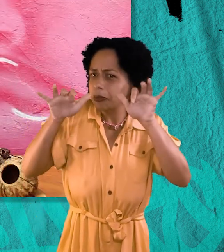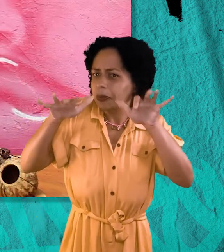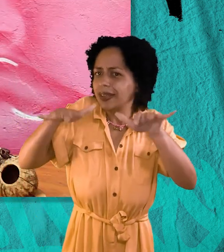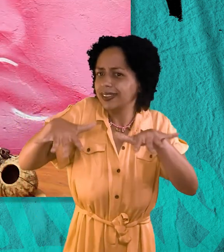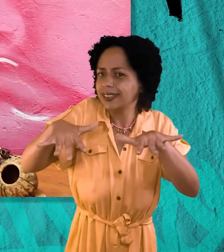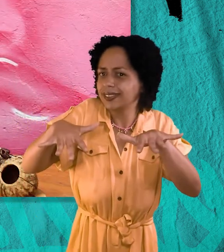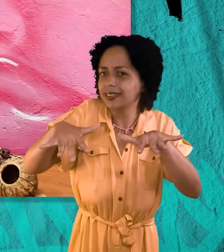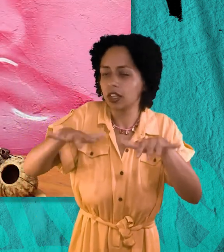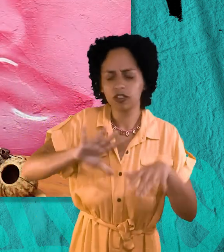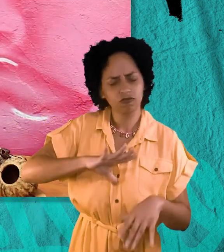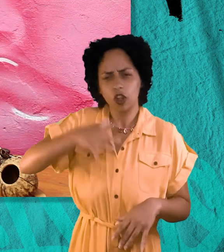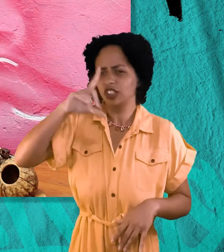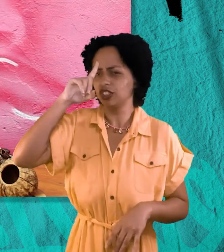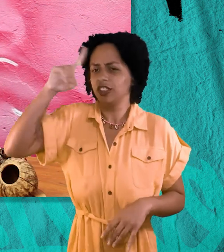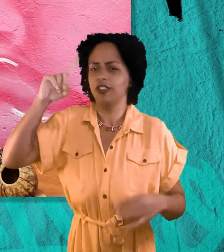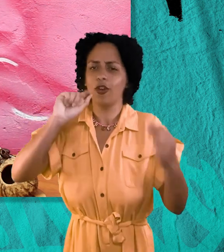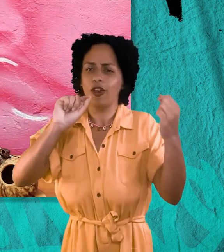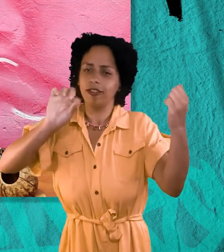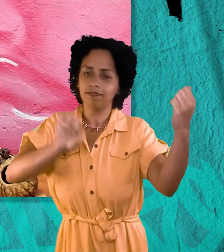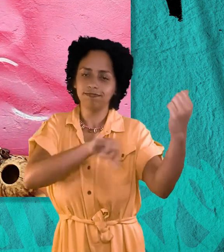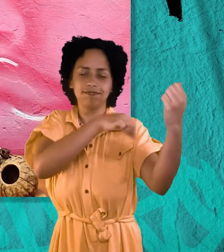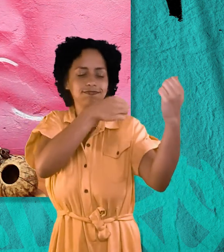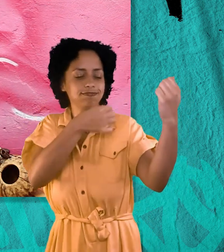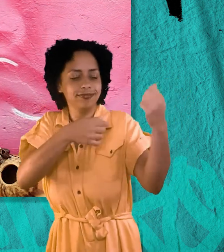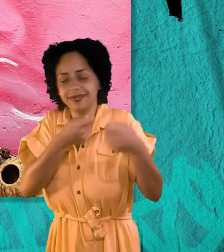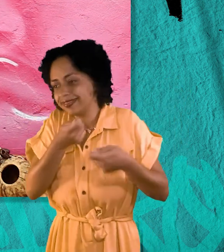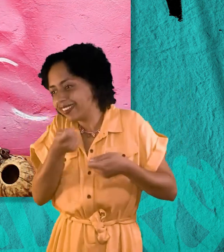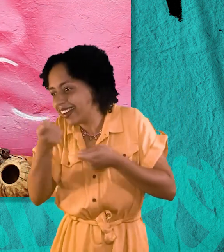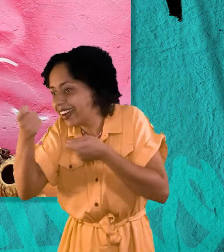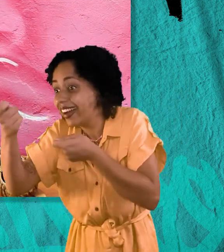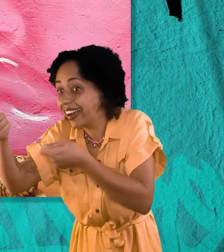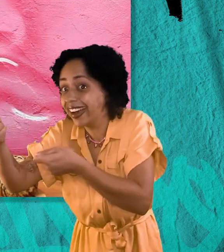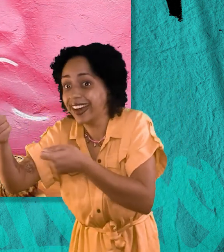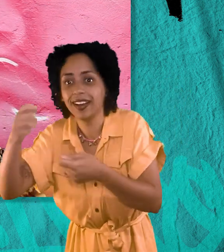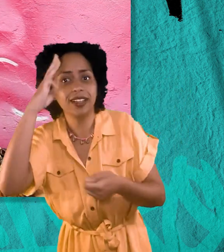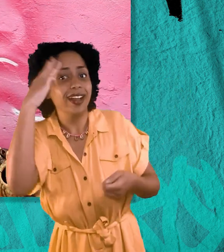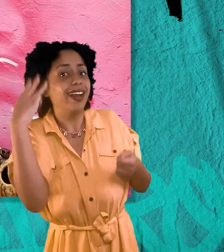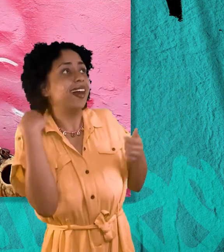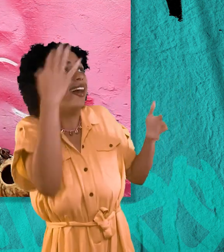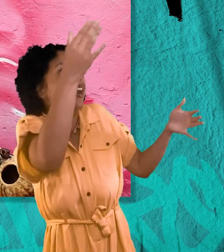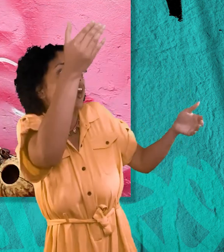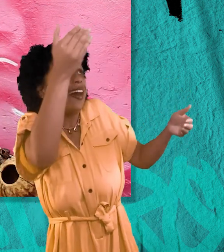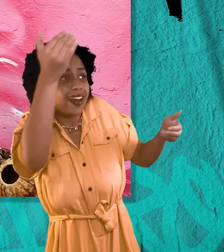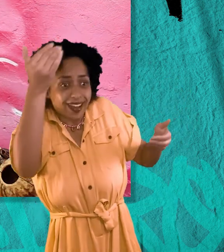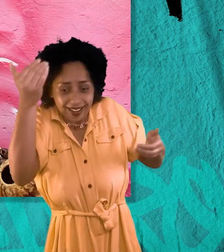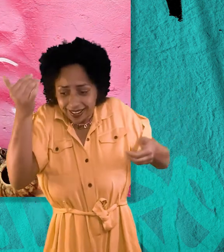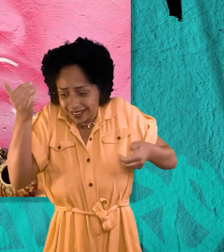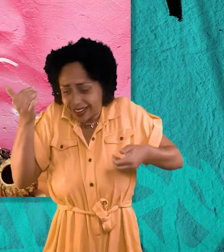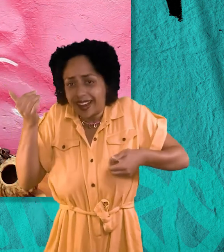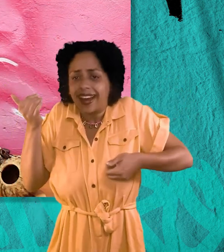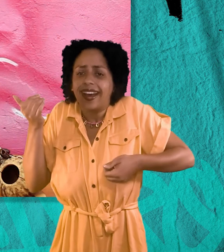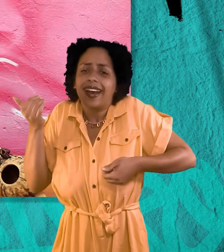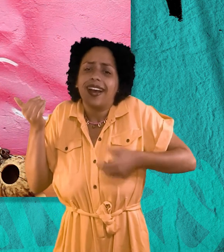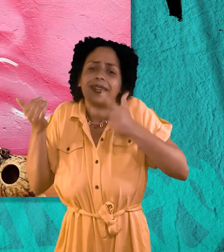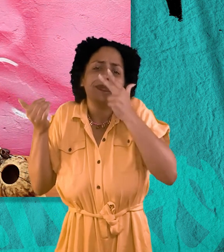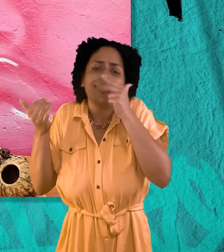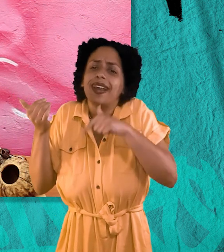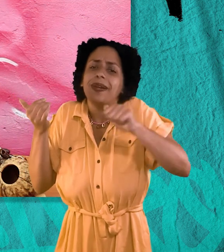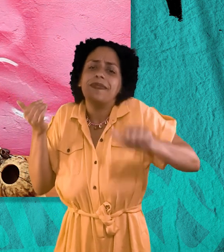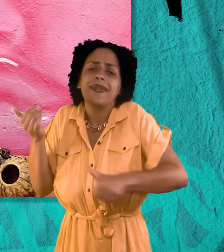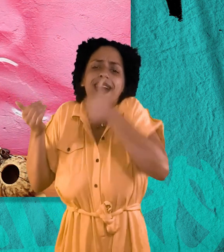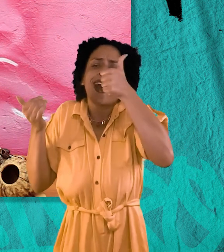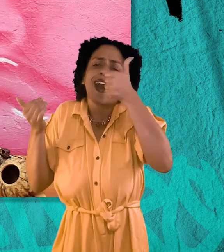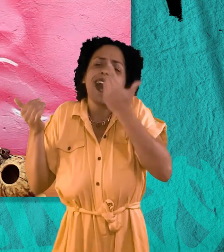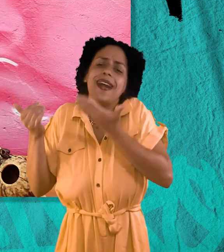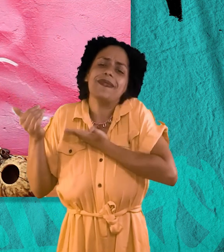tomei coragem, fui até ela e levei meu violino. E Maria, como que por um encanto, abraçou o violino como quem abraça